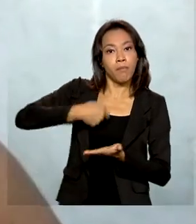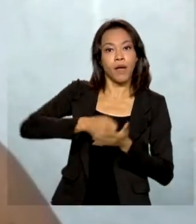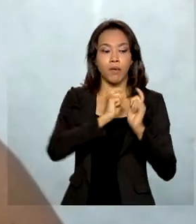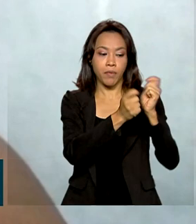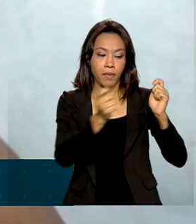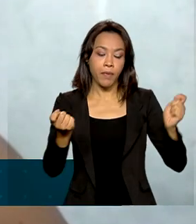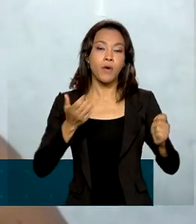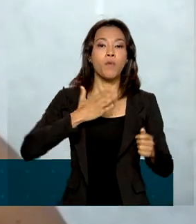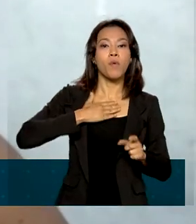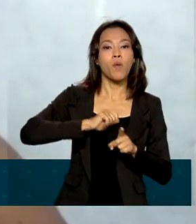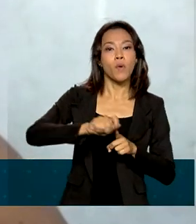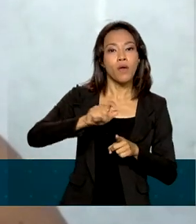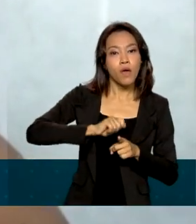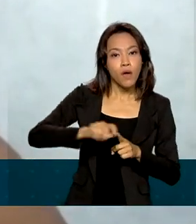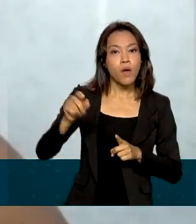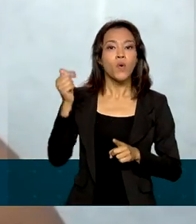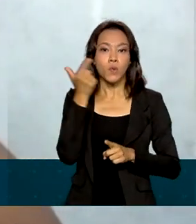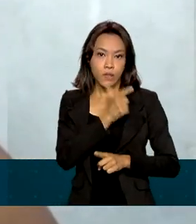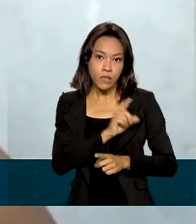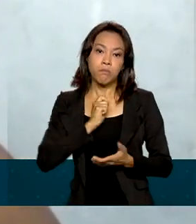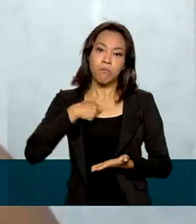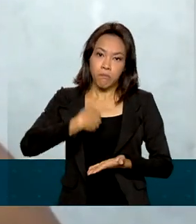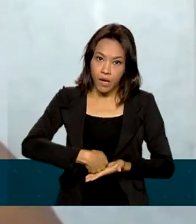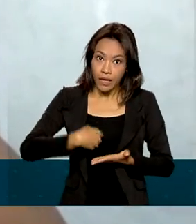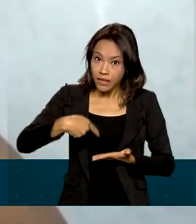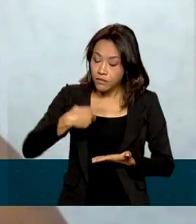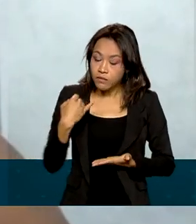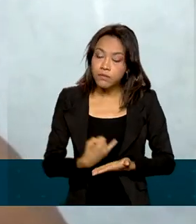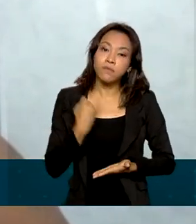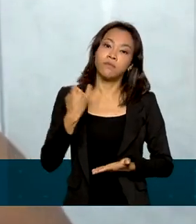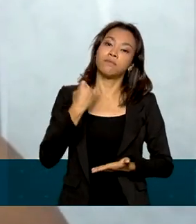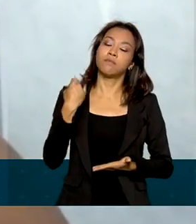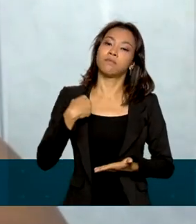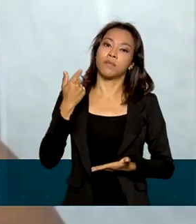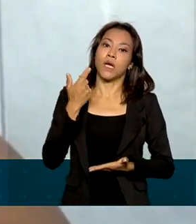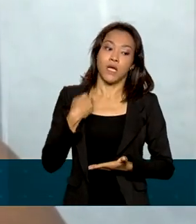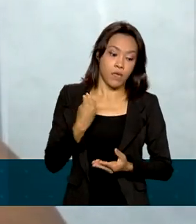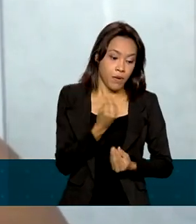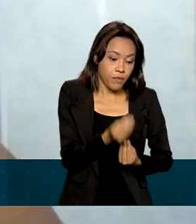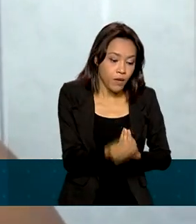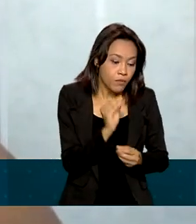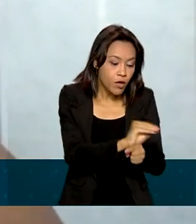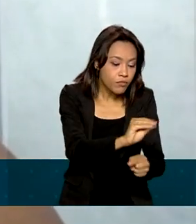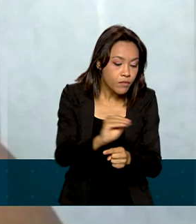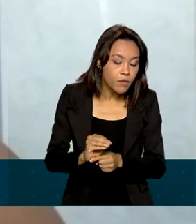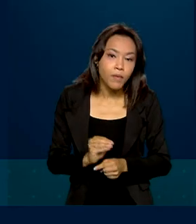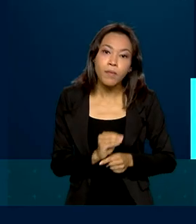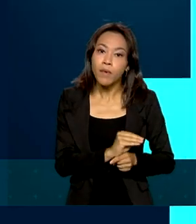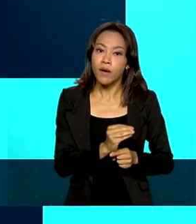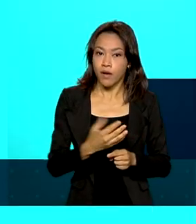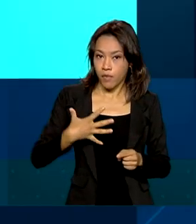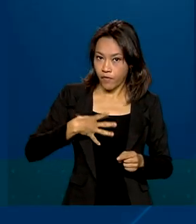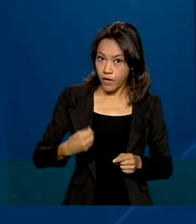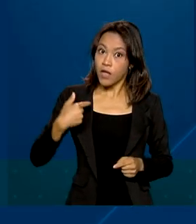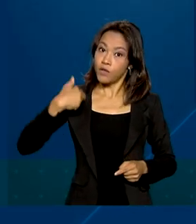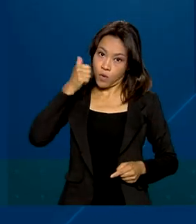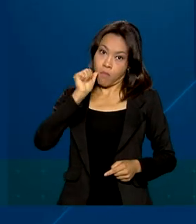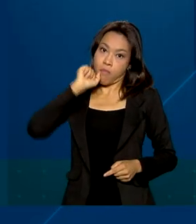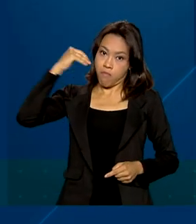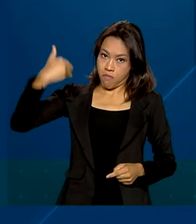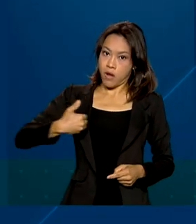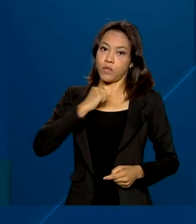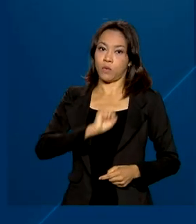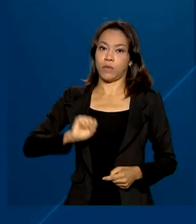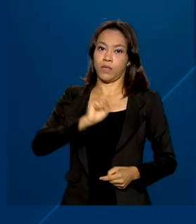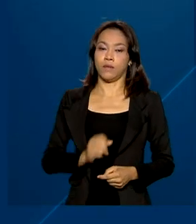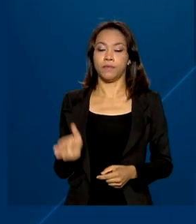aluguel. Isso foi muito útil para mim, conseguir alimentar a minha filha. sou mãe solteira. O calendário de pagamento